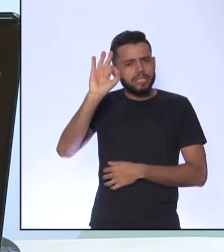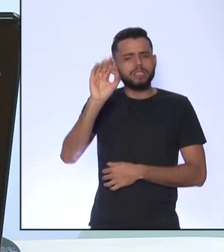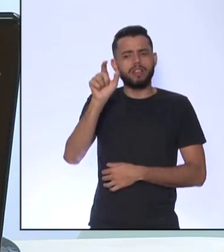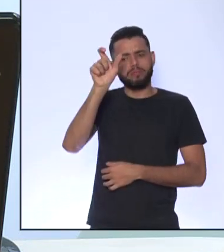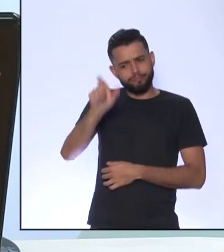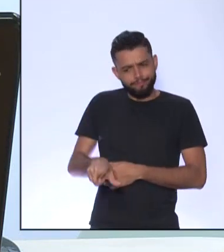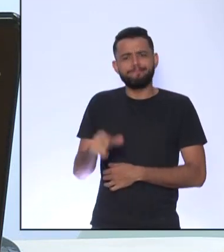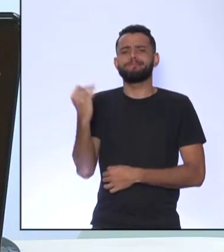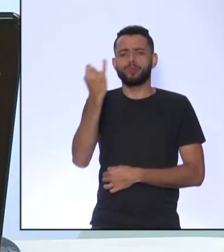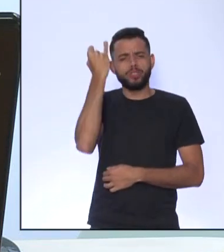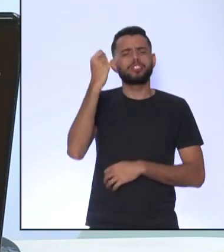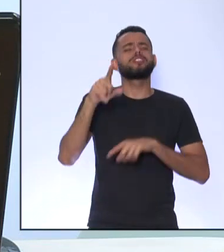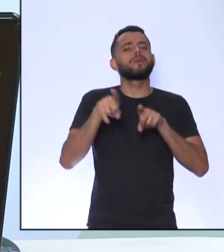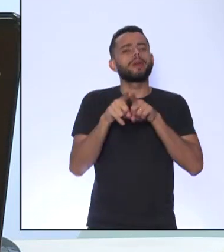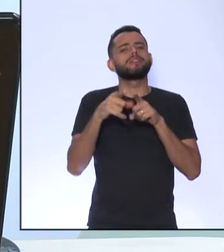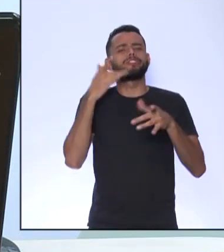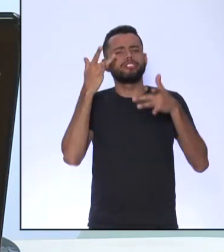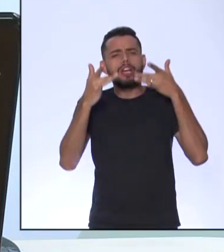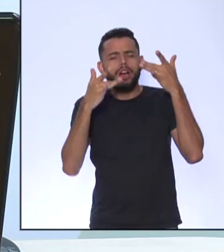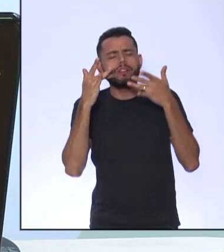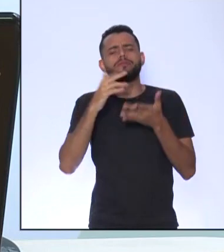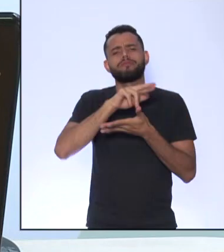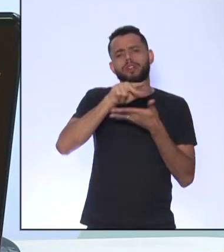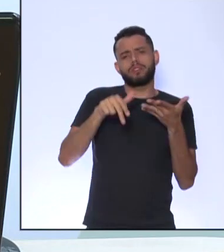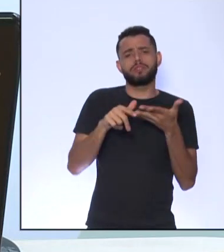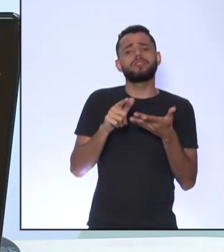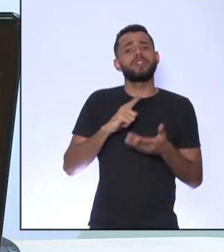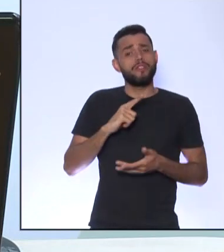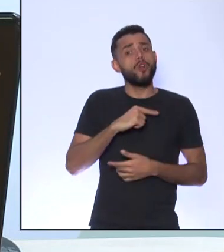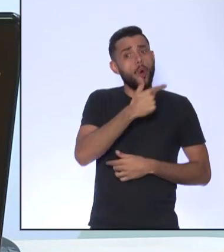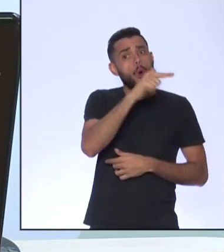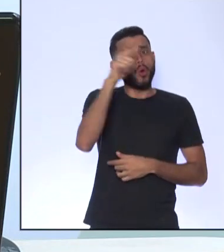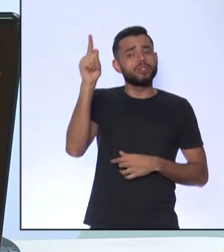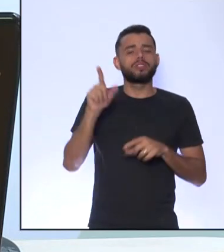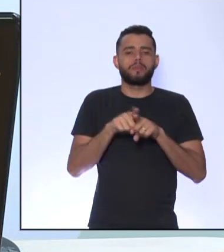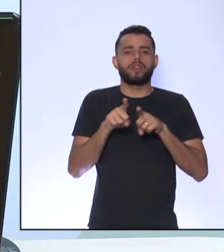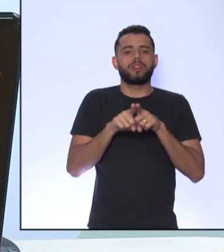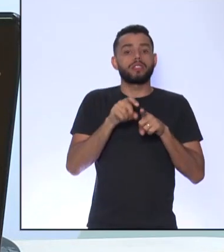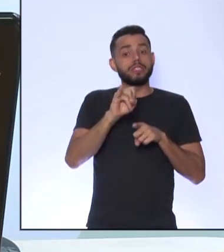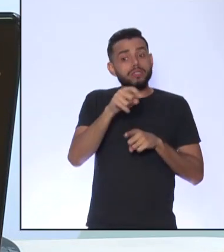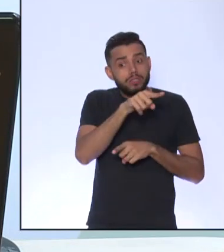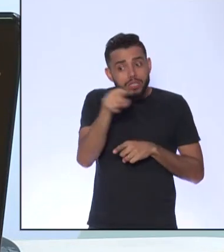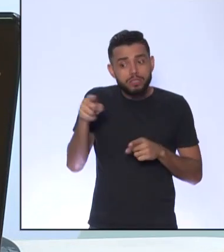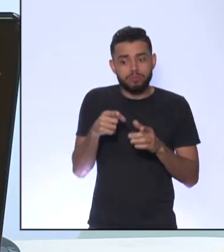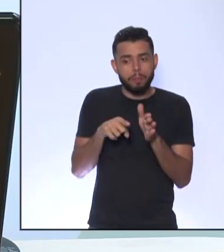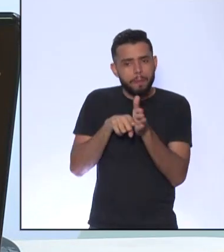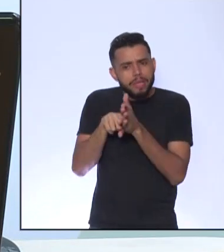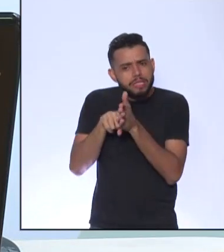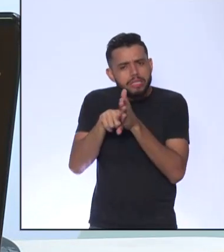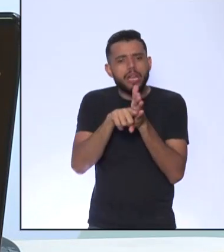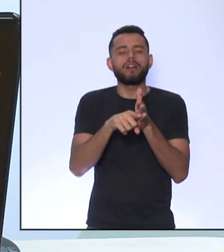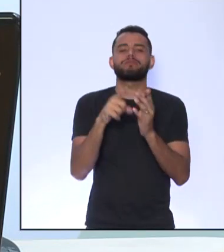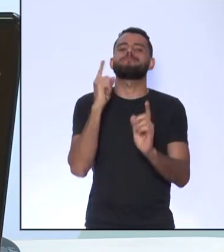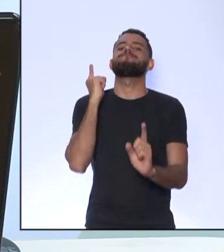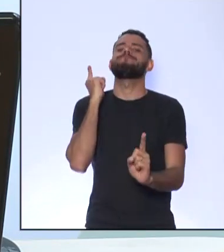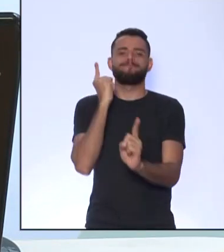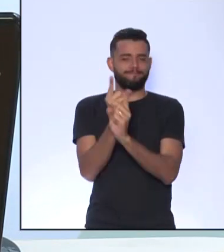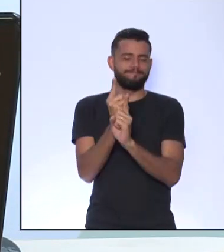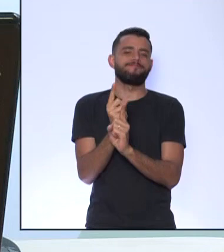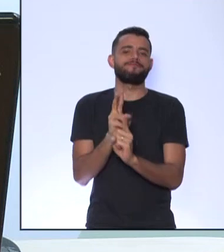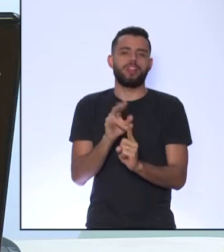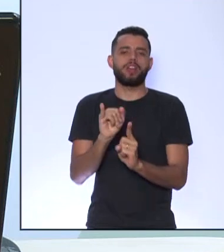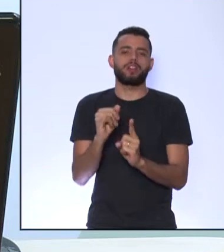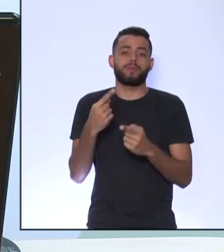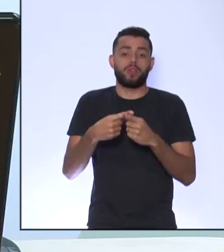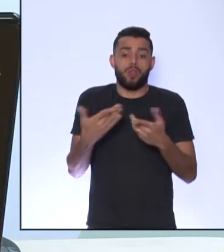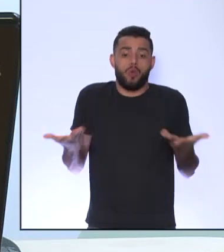coisas Mas além dela existiram outras iluministas Se vocês quiserem continuar pesquisando Vocês vão encontrar Se vocês pesquisarem na internet Que hoje em se usa